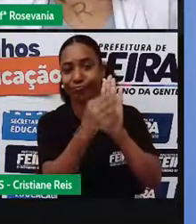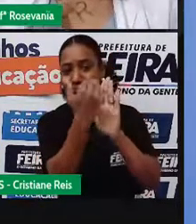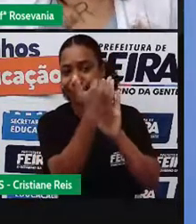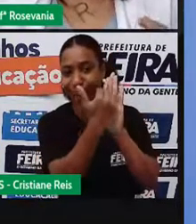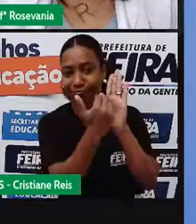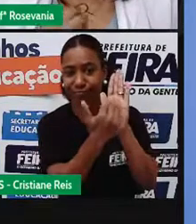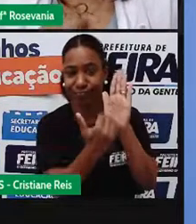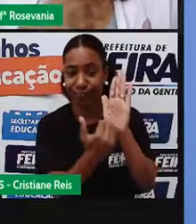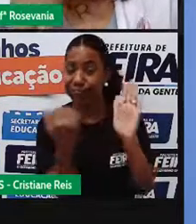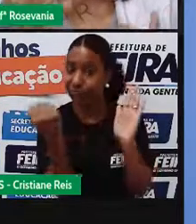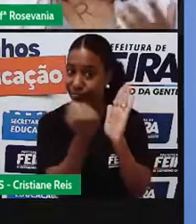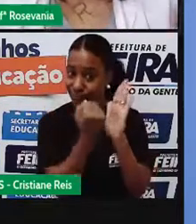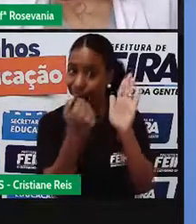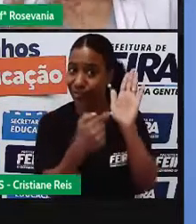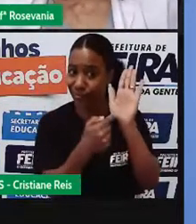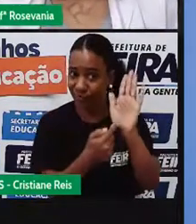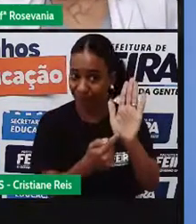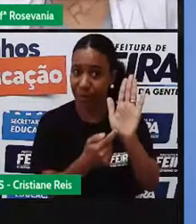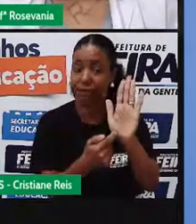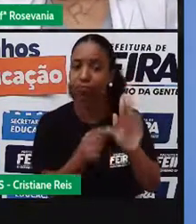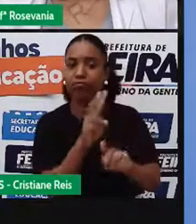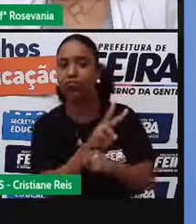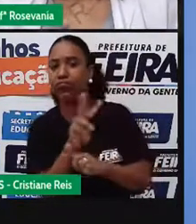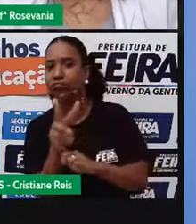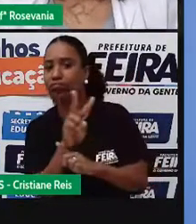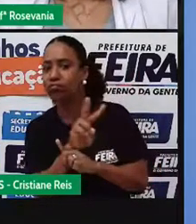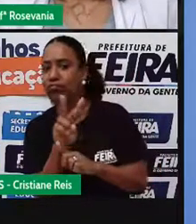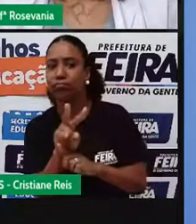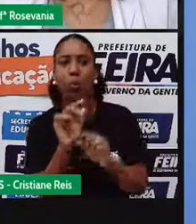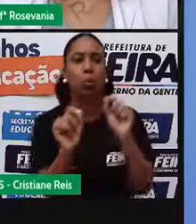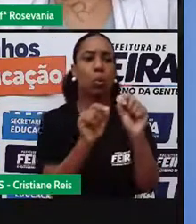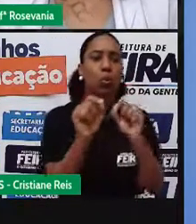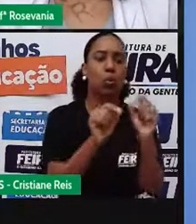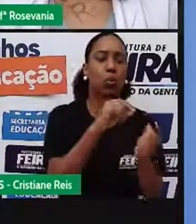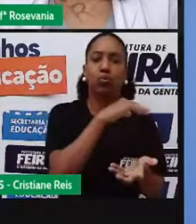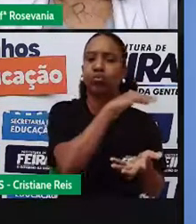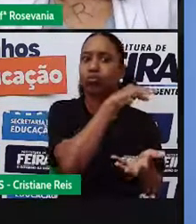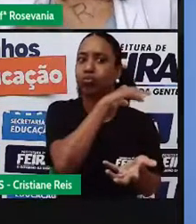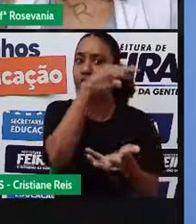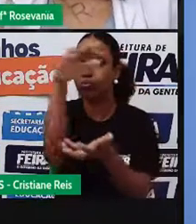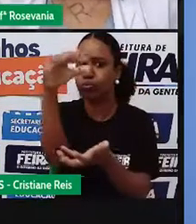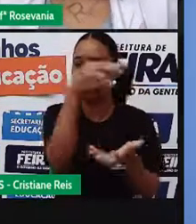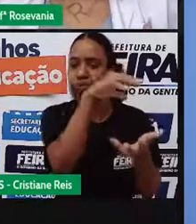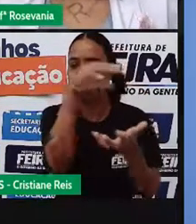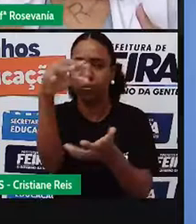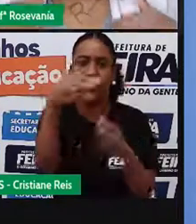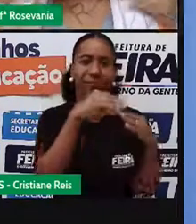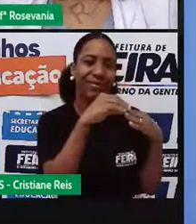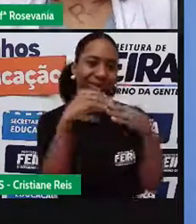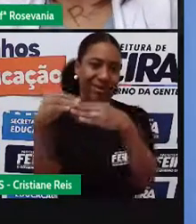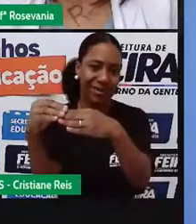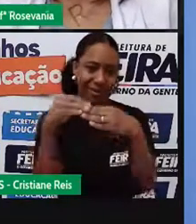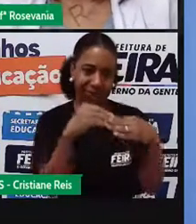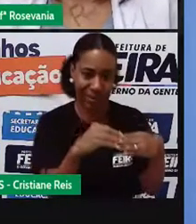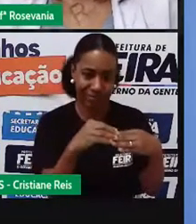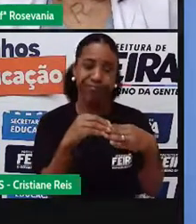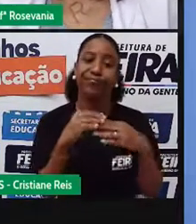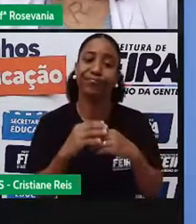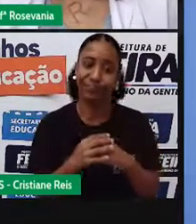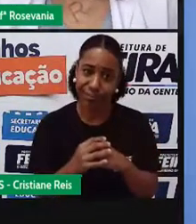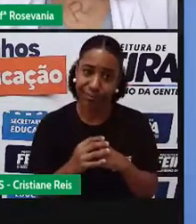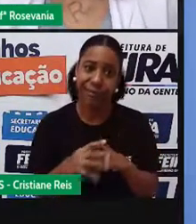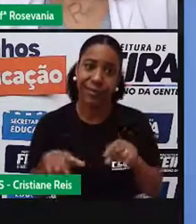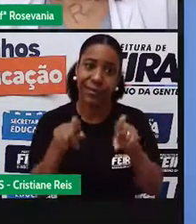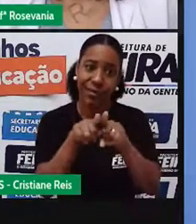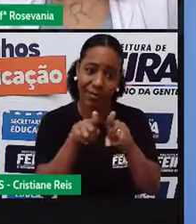autorização para levar essas cargas e tudo, sem falar também que, infelizmente, a gente ainda tem a questão,